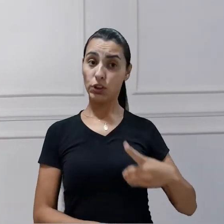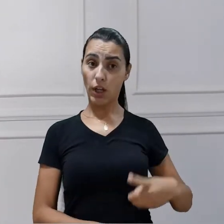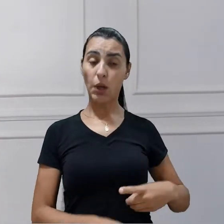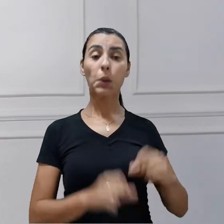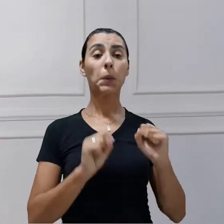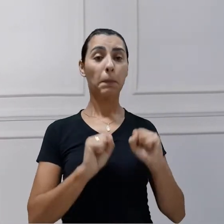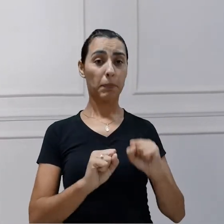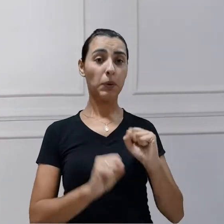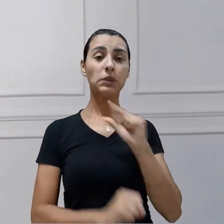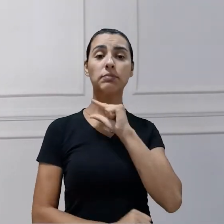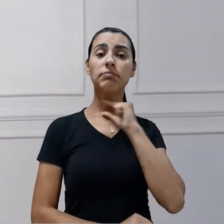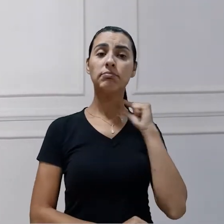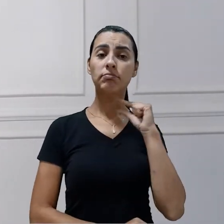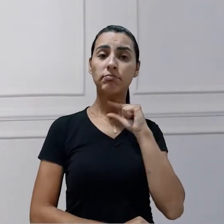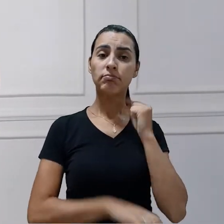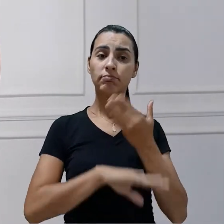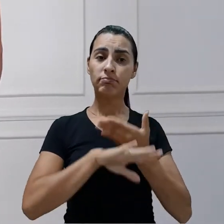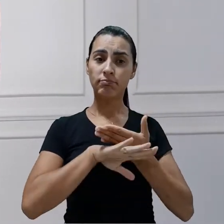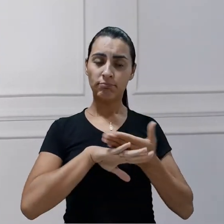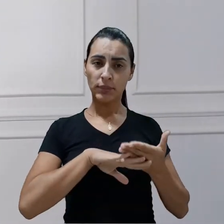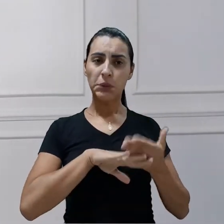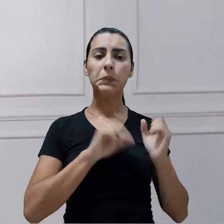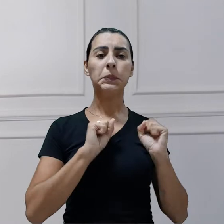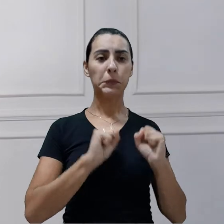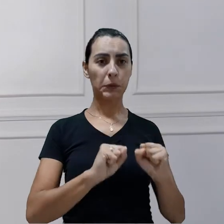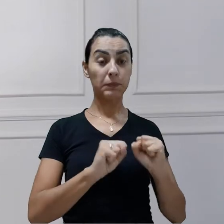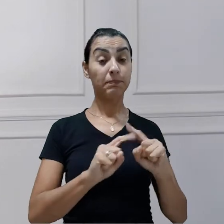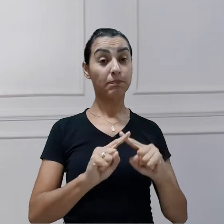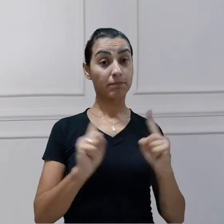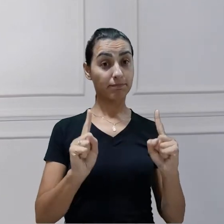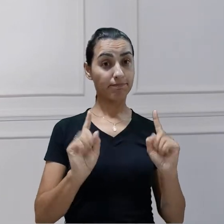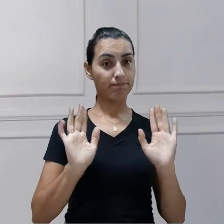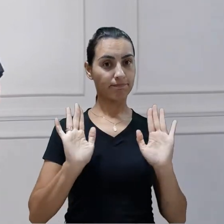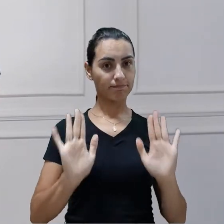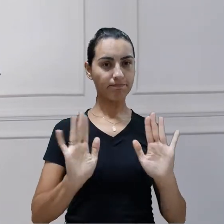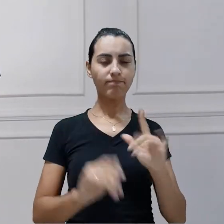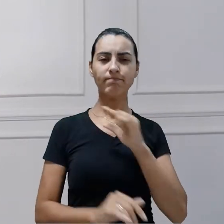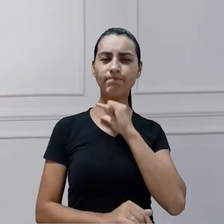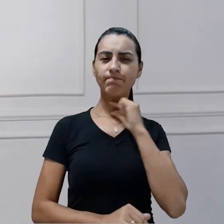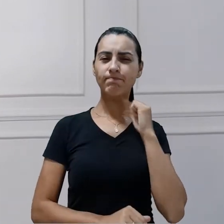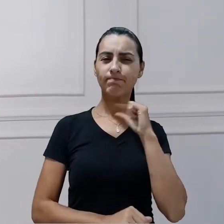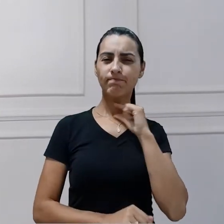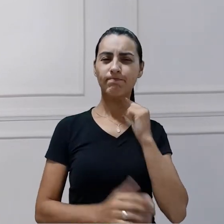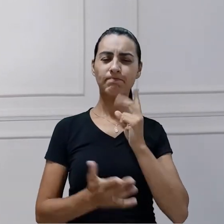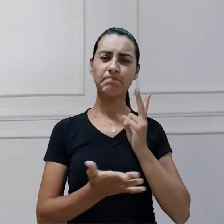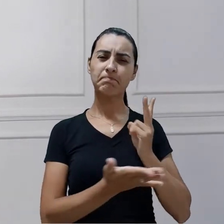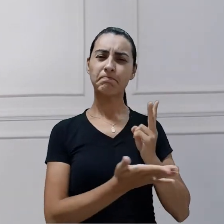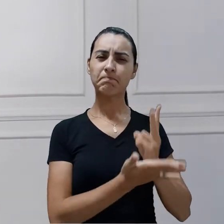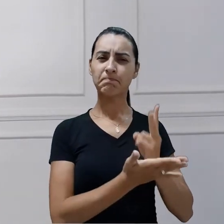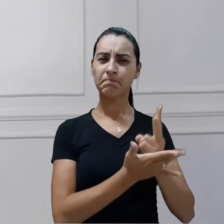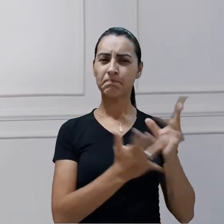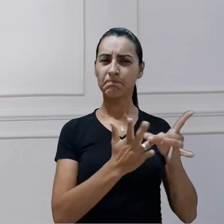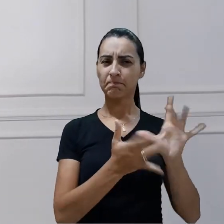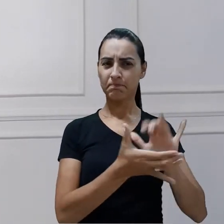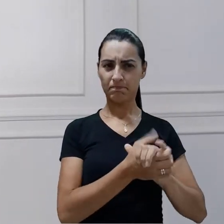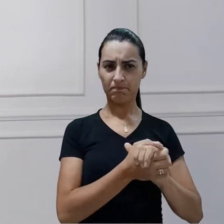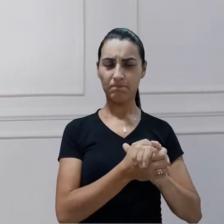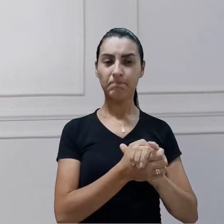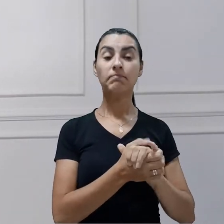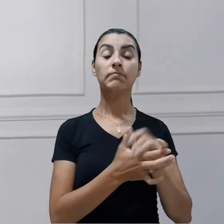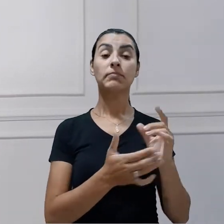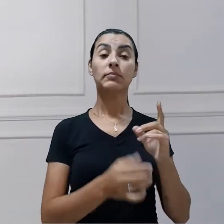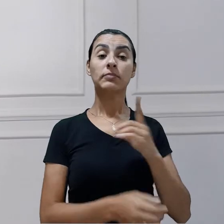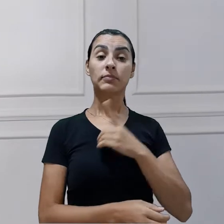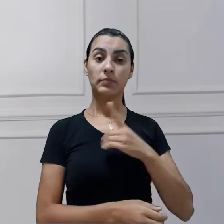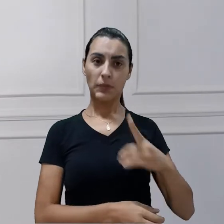clérgima. Porém, sempre faço algumas ressalvas. Diácono permanente, como que fica nesta história? O diácono permanente